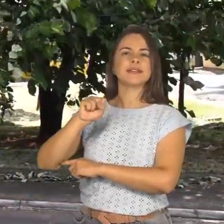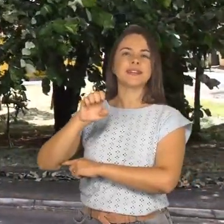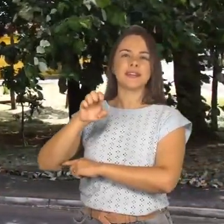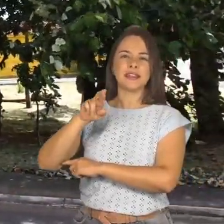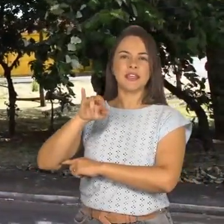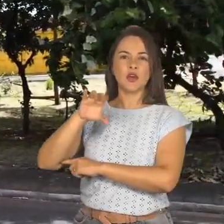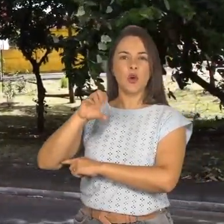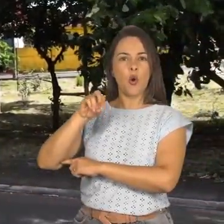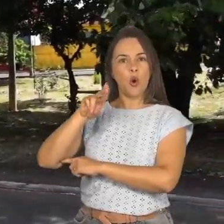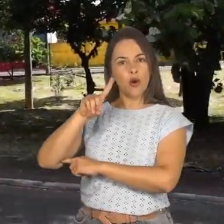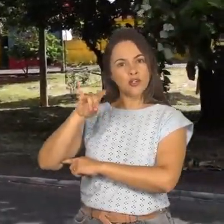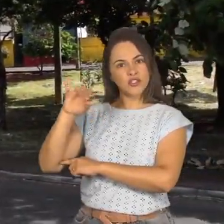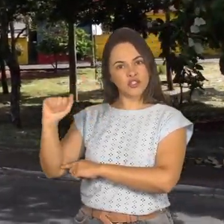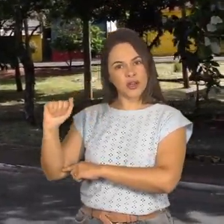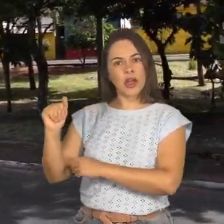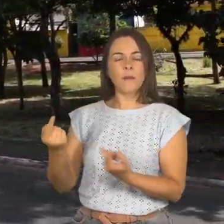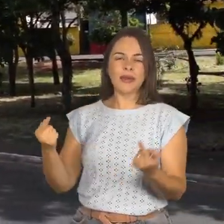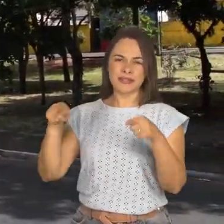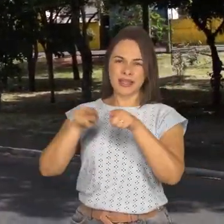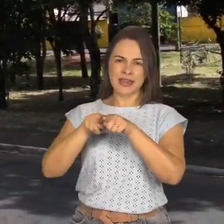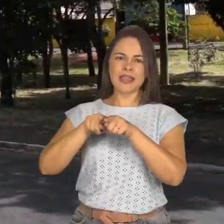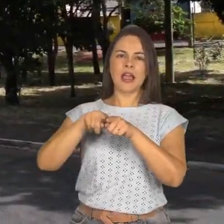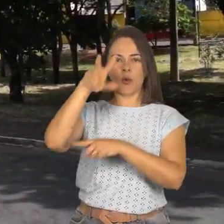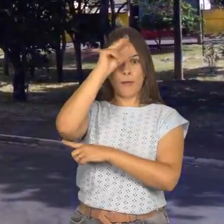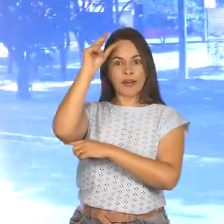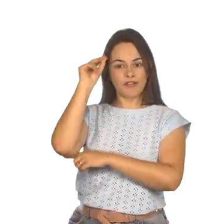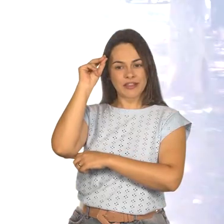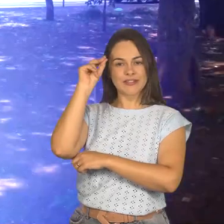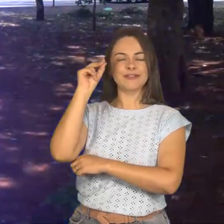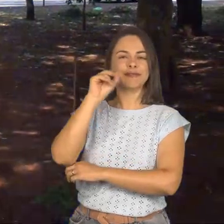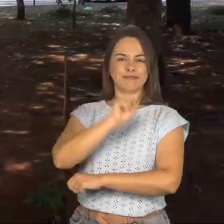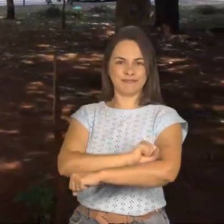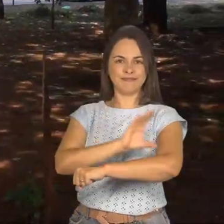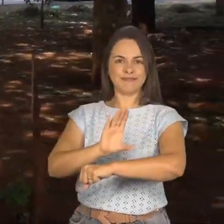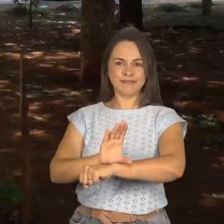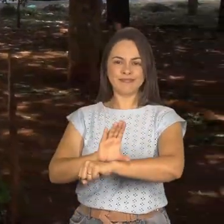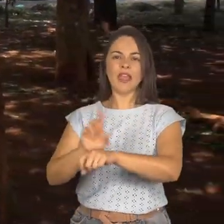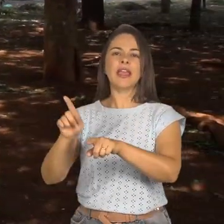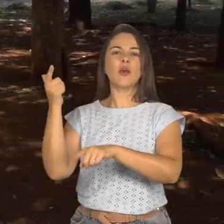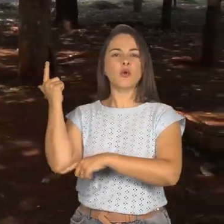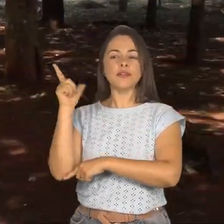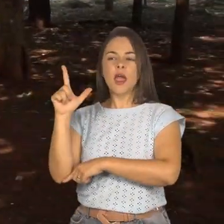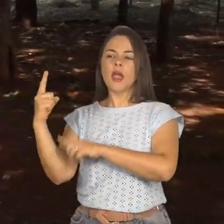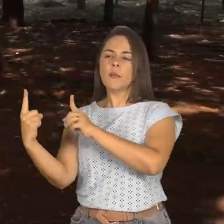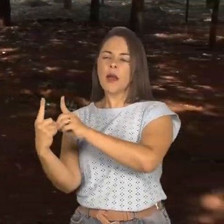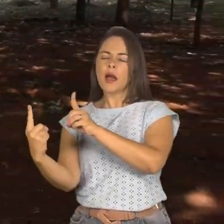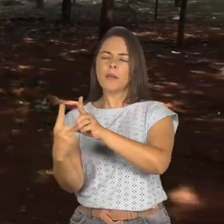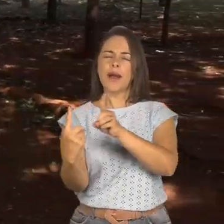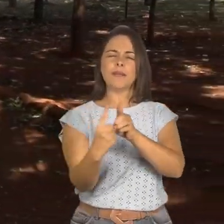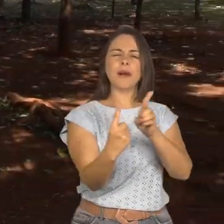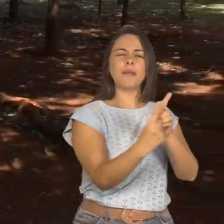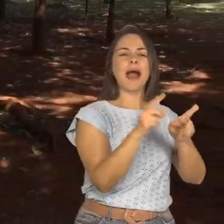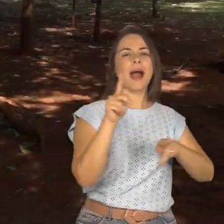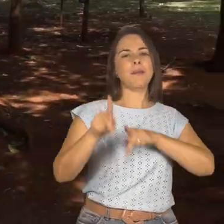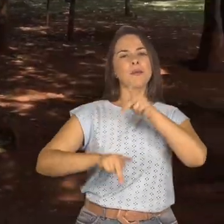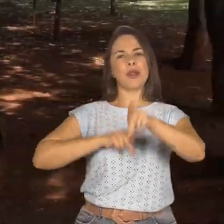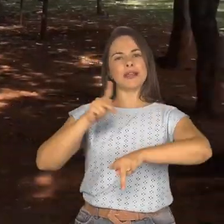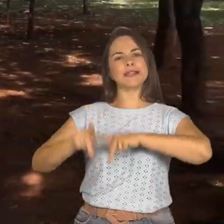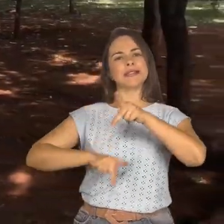conveniada junto à Prefeitura de São Carlos e que atende a população em situação de